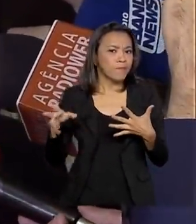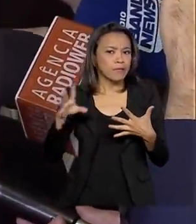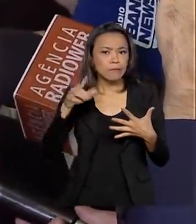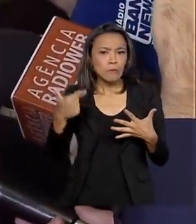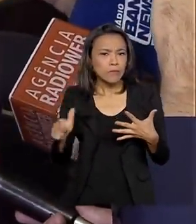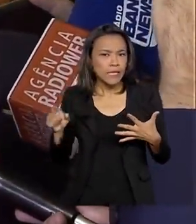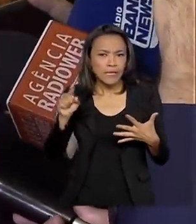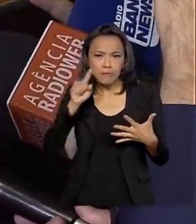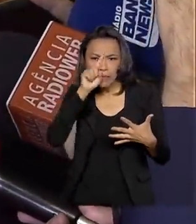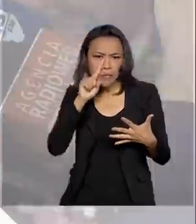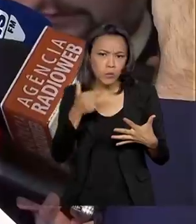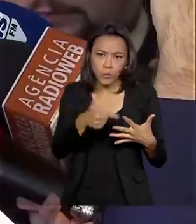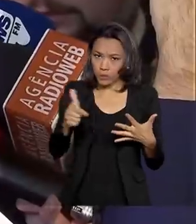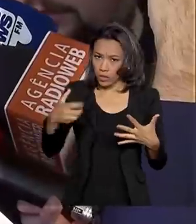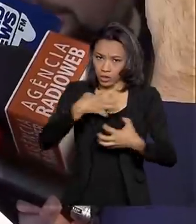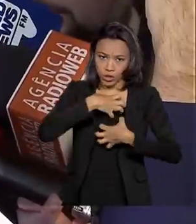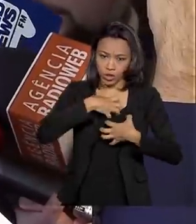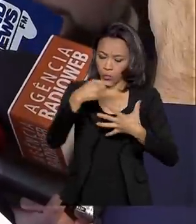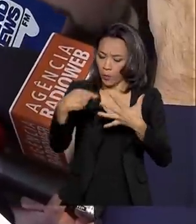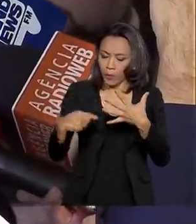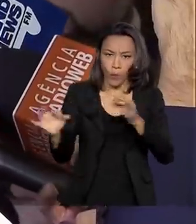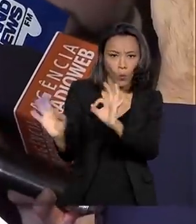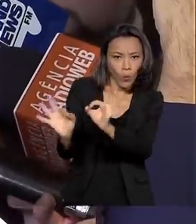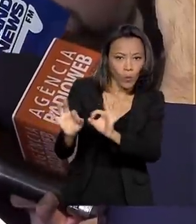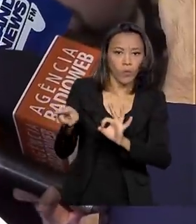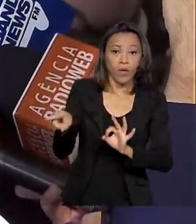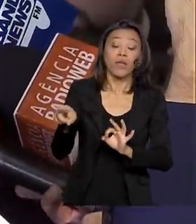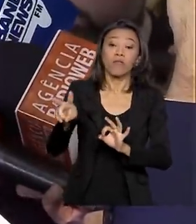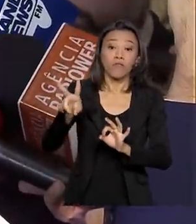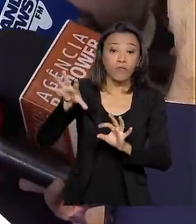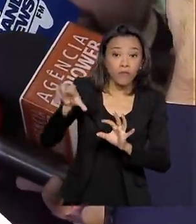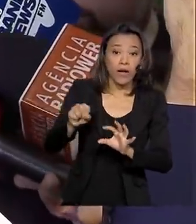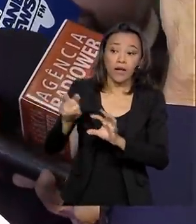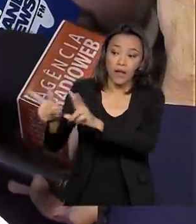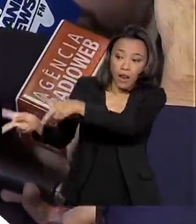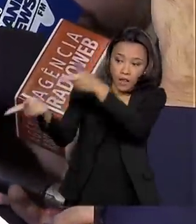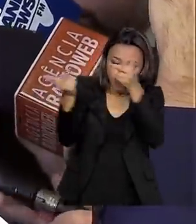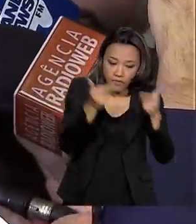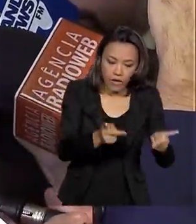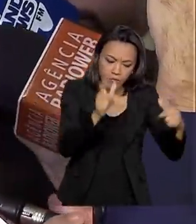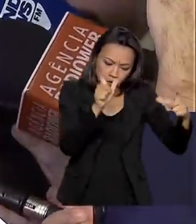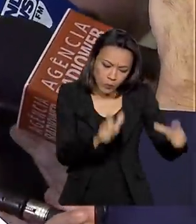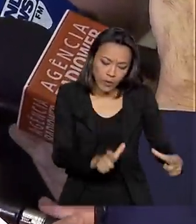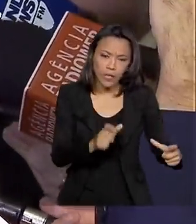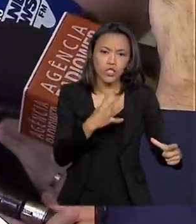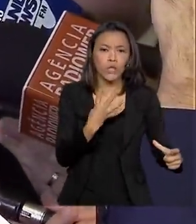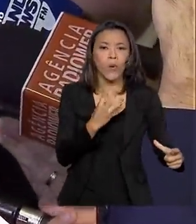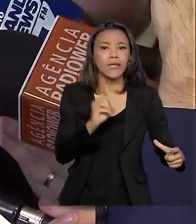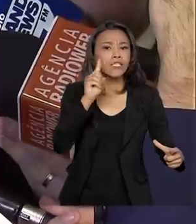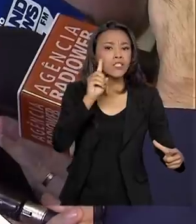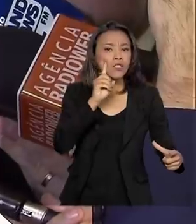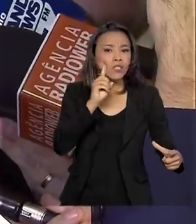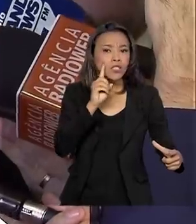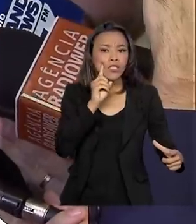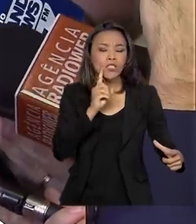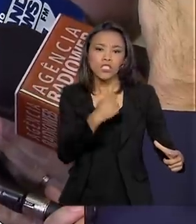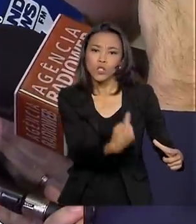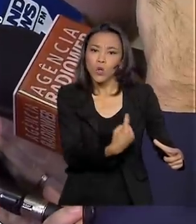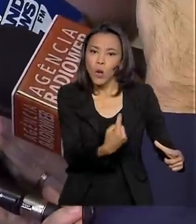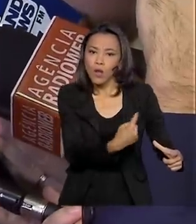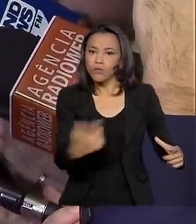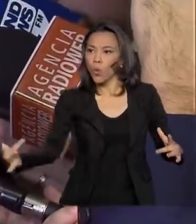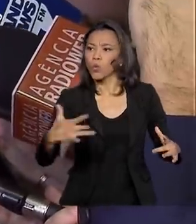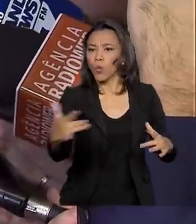risco para a população brasileira, eles serão levados a essa área de isolamento e de a quarentena por um objetivo